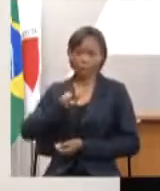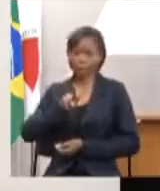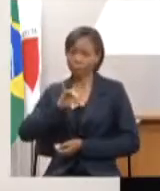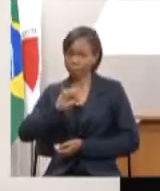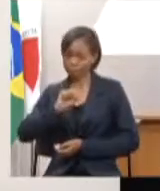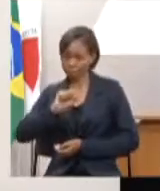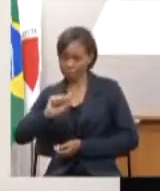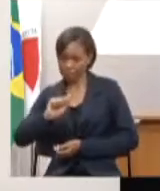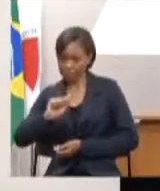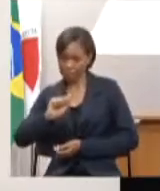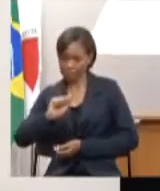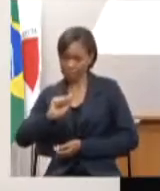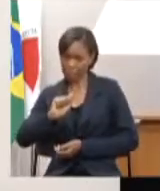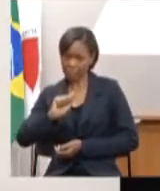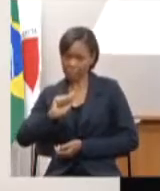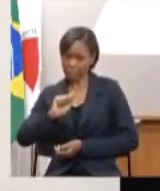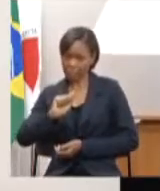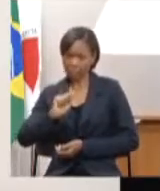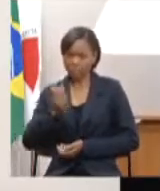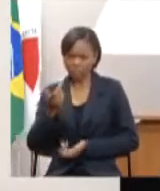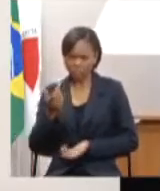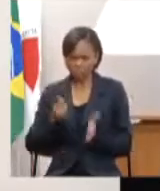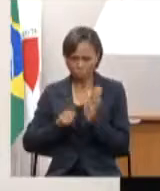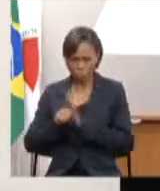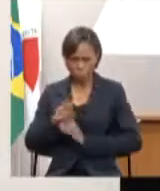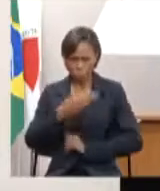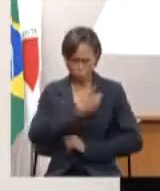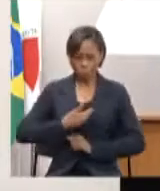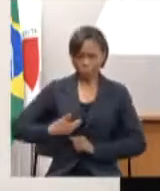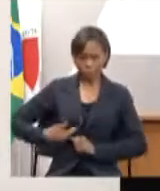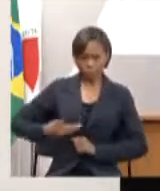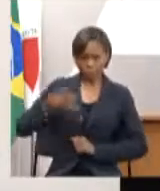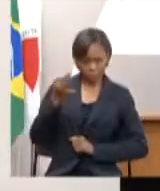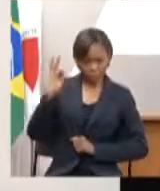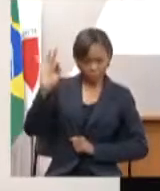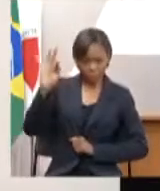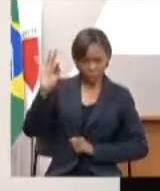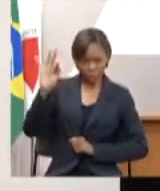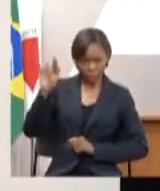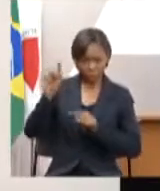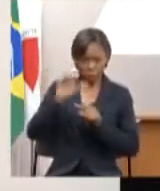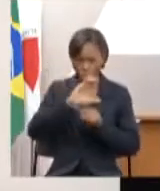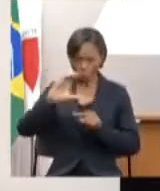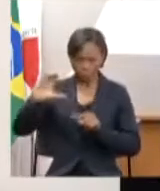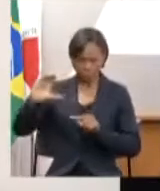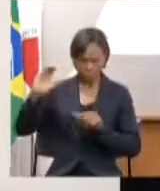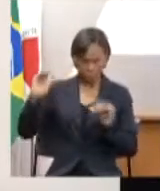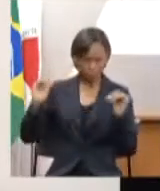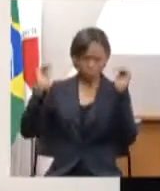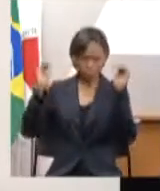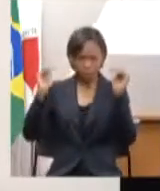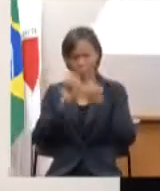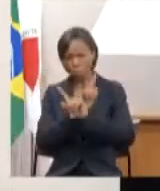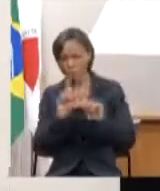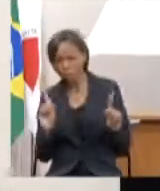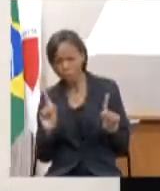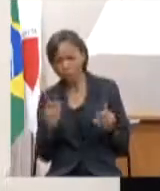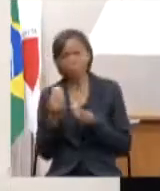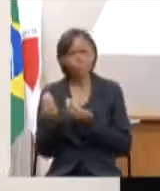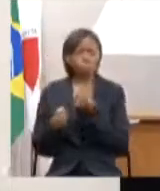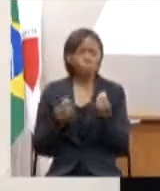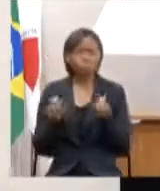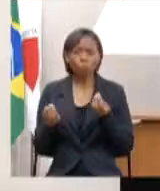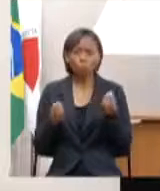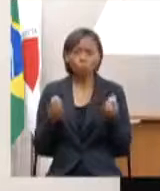vai agir como um coordenador macro? Não? E a gente está vendo a movimentação e como isso vai